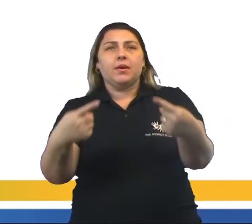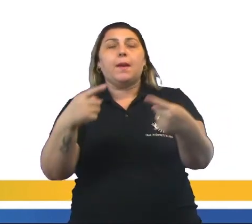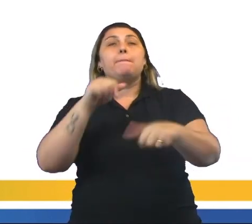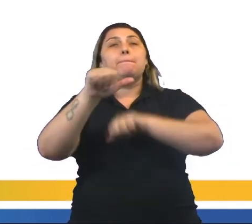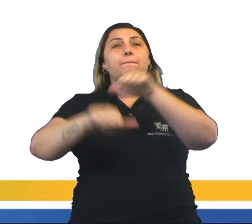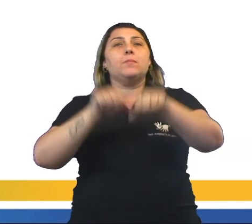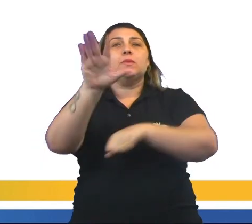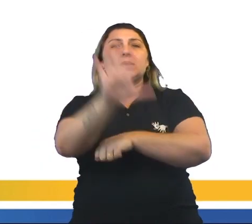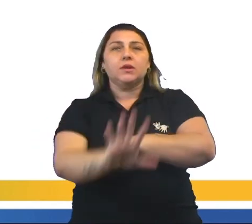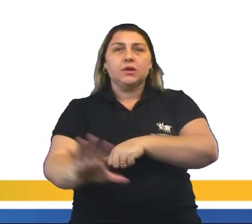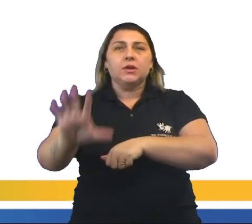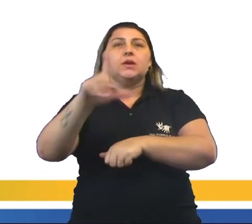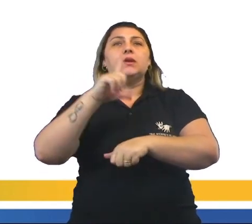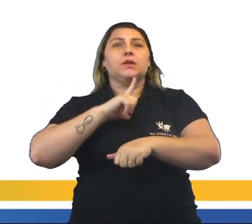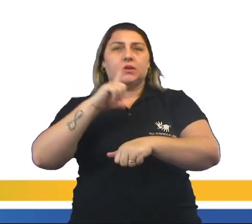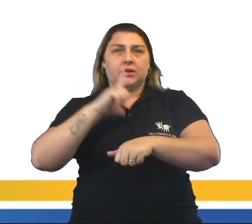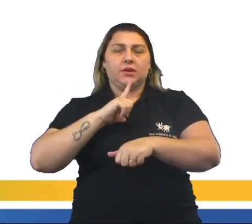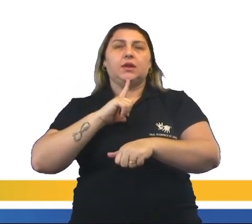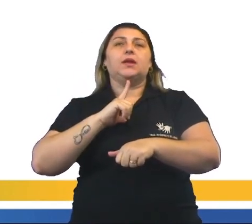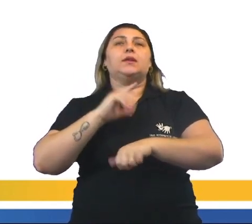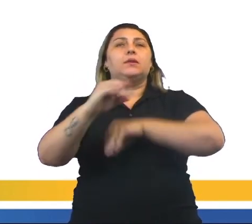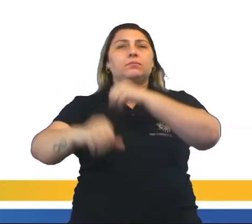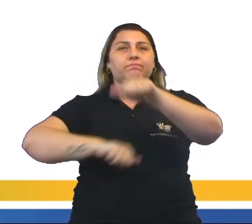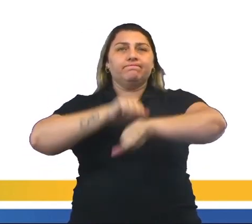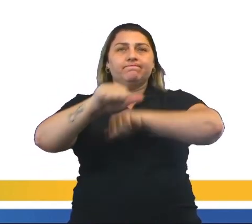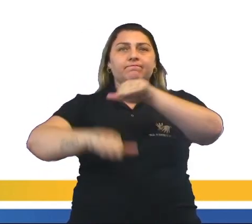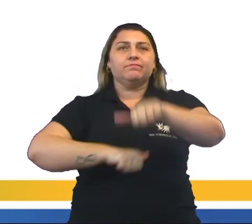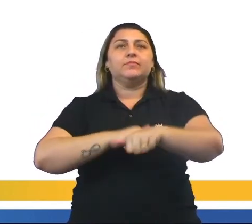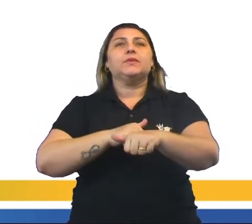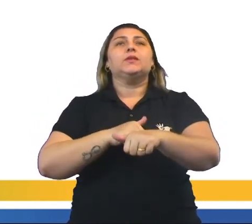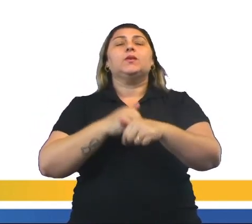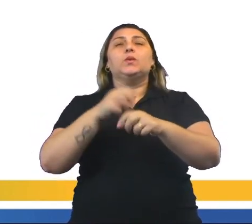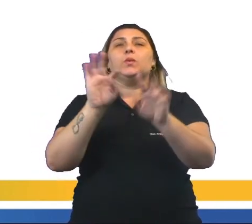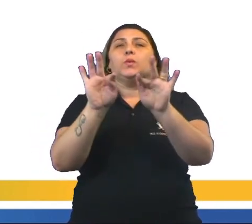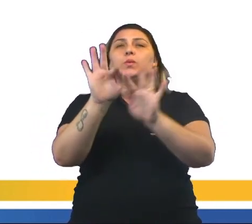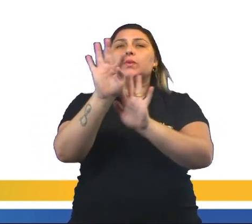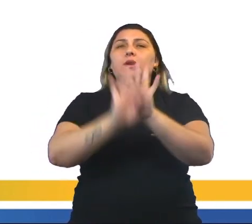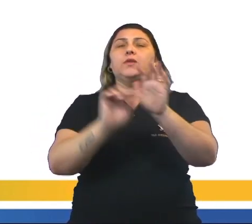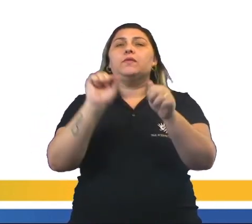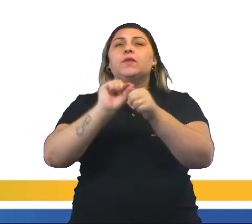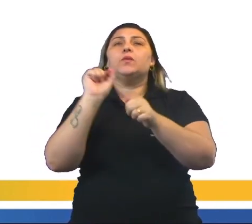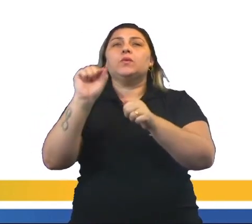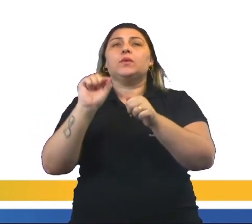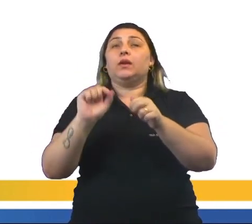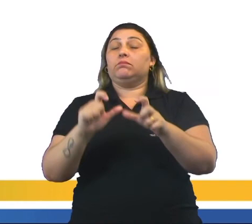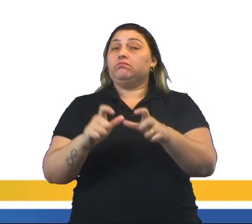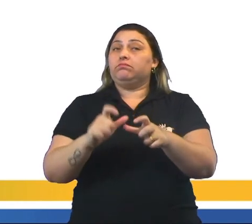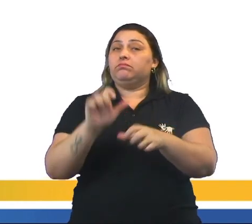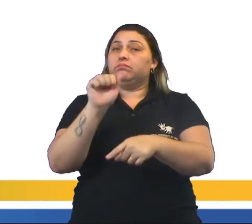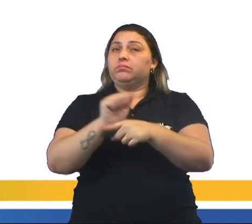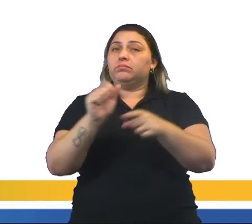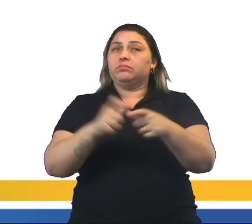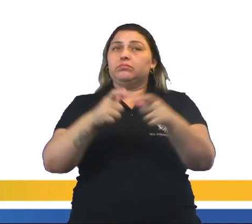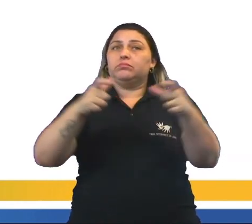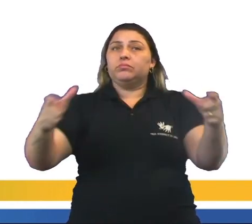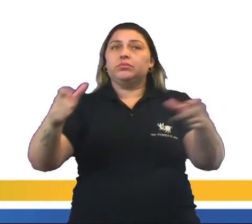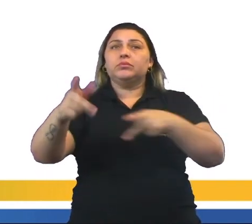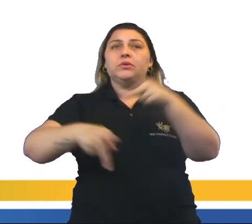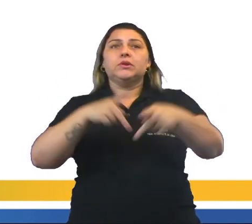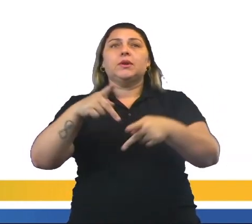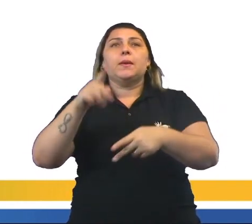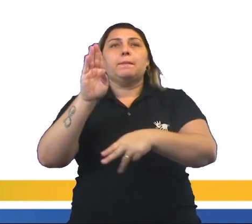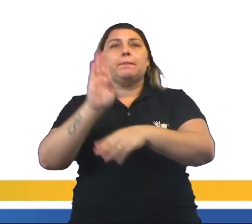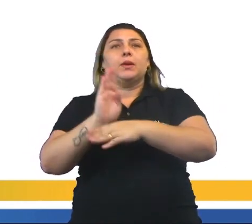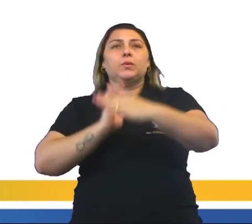altera as regiões envolvidas nesse processo. O recorte do texto faz uma alusão a... Presta bem atenção. Letra A, urbanização.